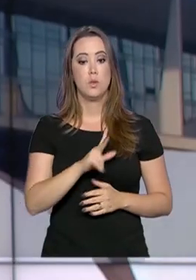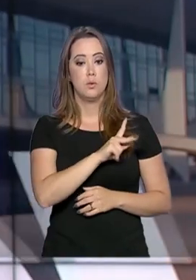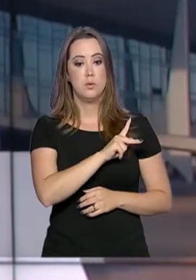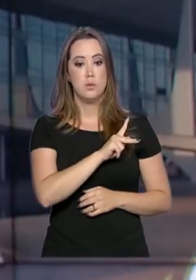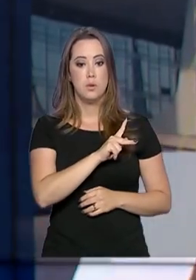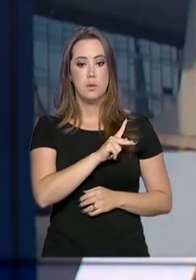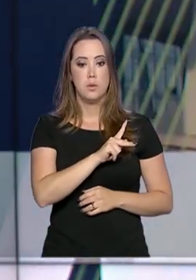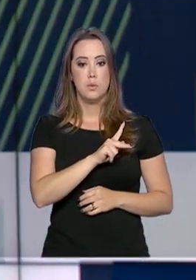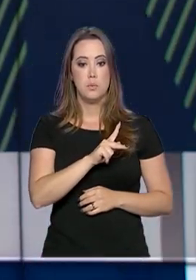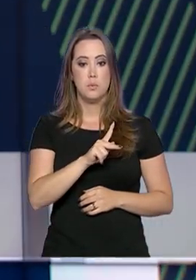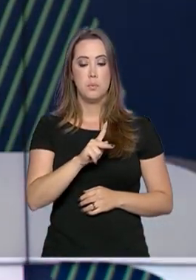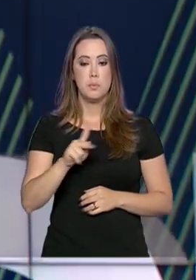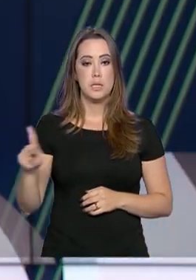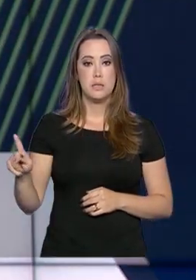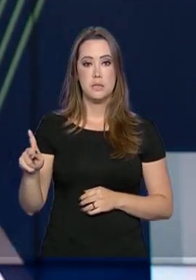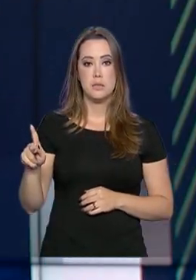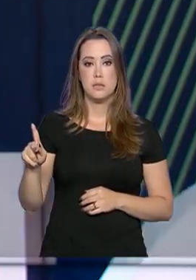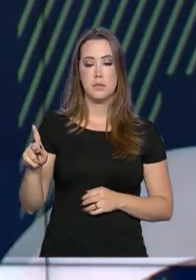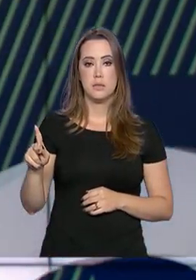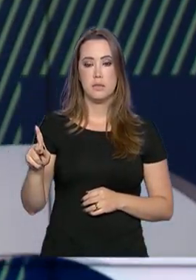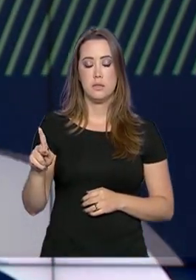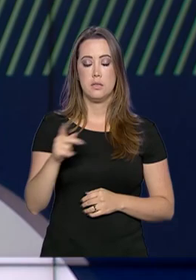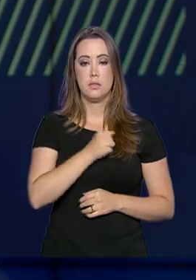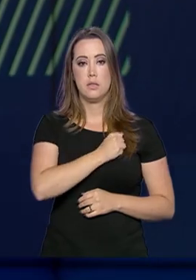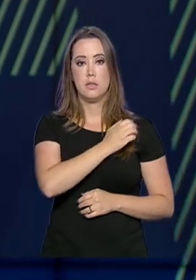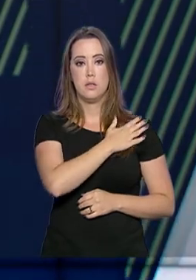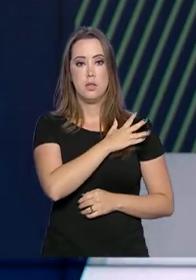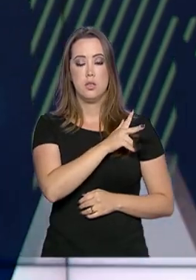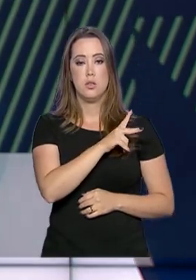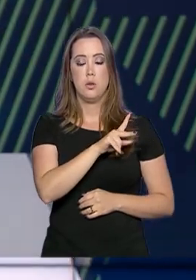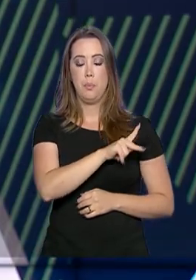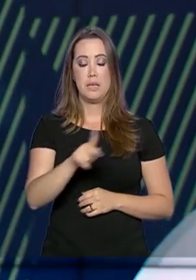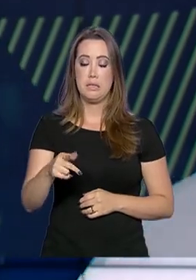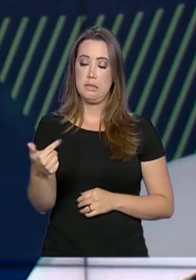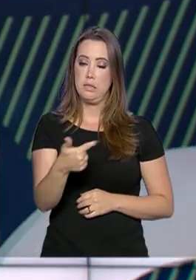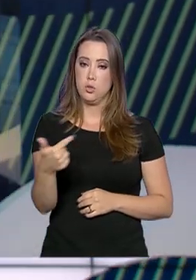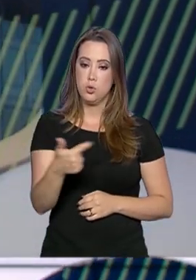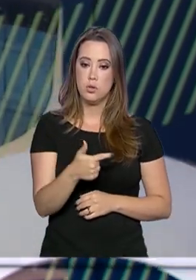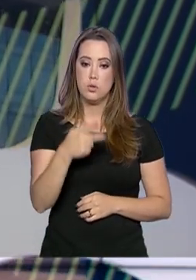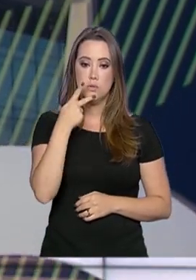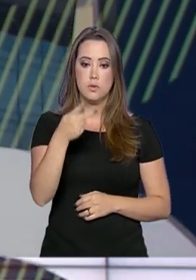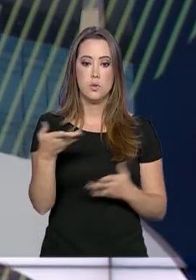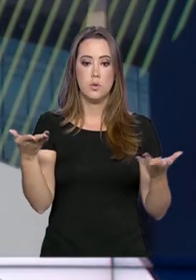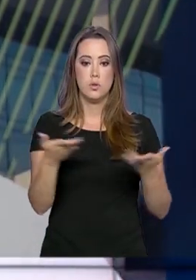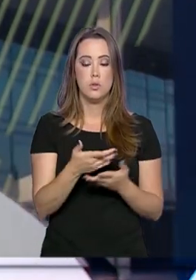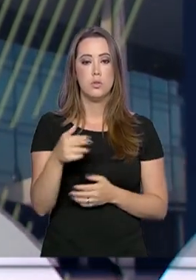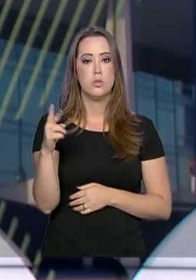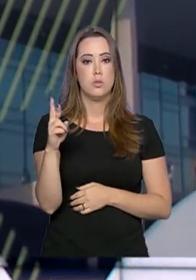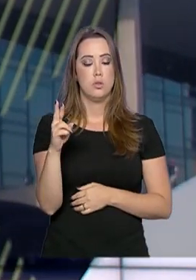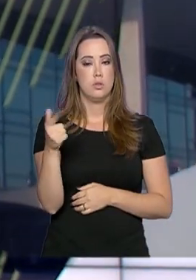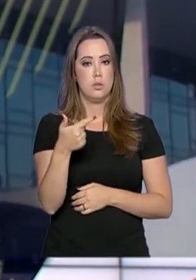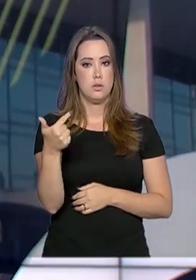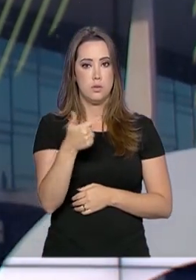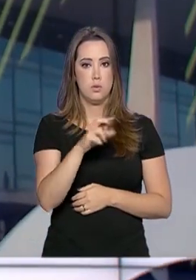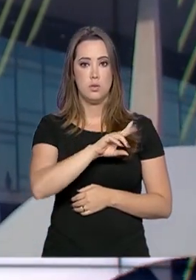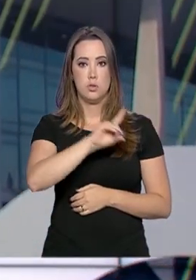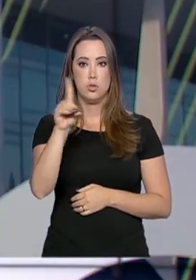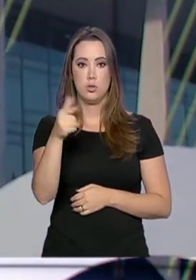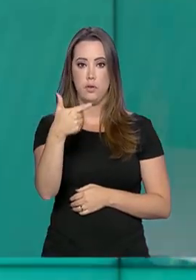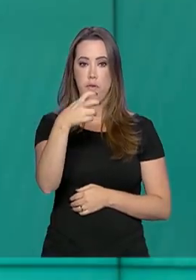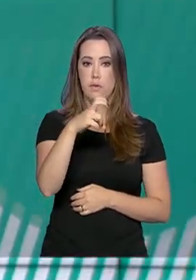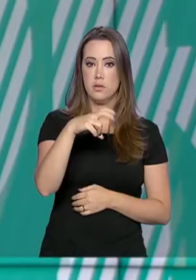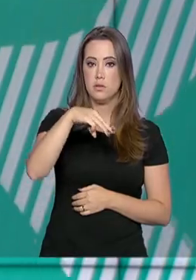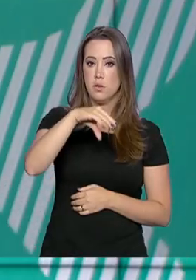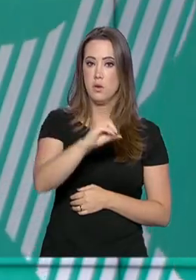presidente em exercício, Hamilton Mourão, confirmou hoje que a primeira reunião do Conselho da Amazônia que ele preside será no dia 25 de março, aqui em